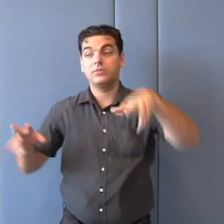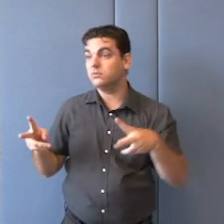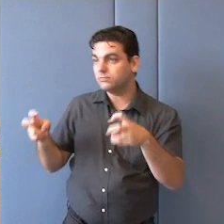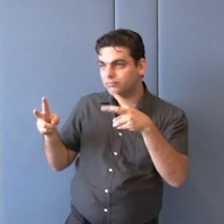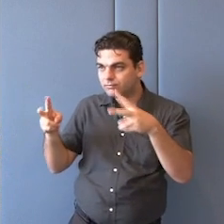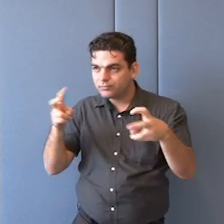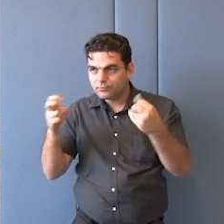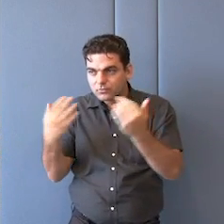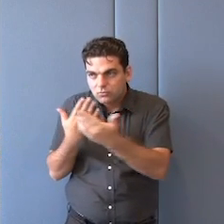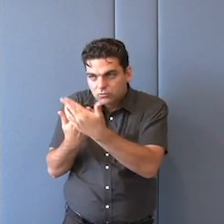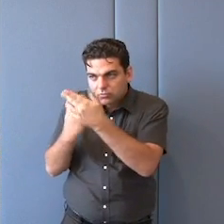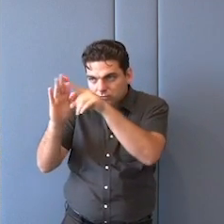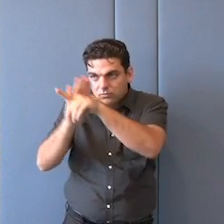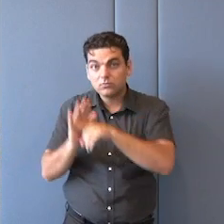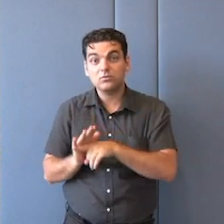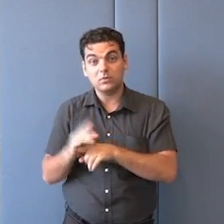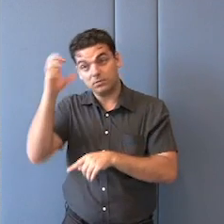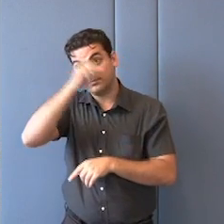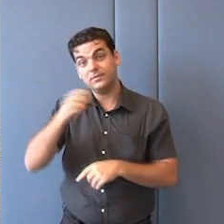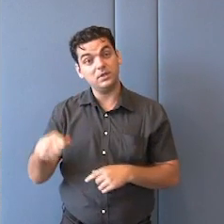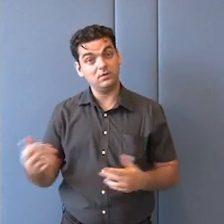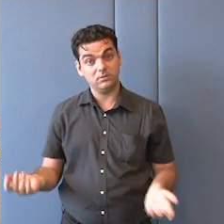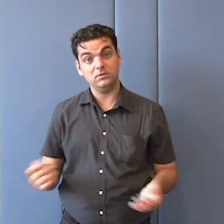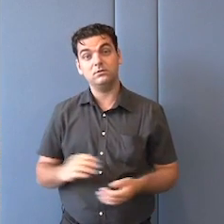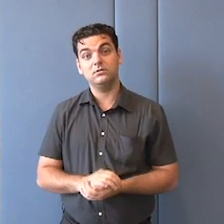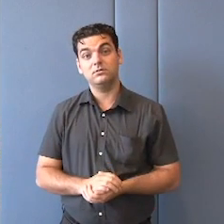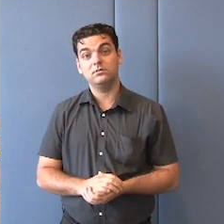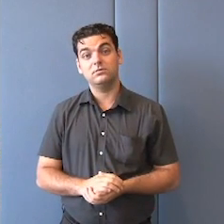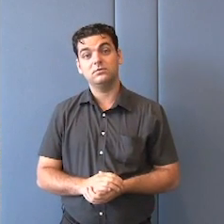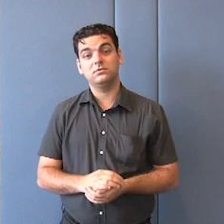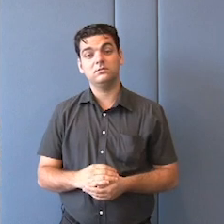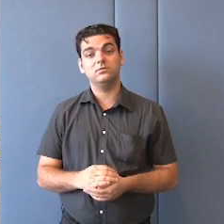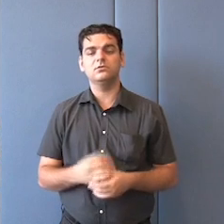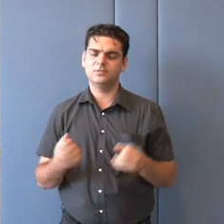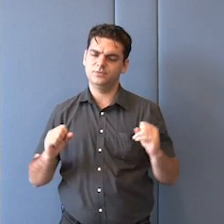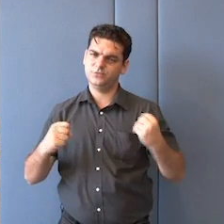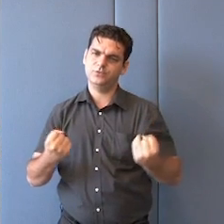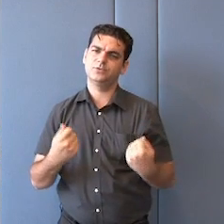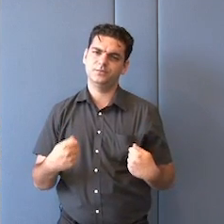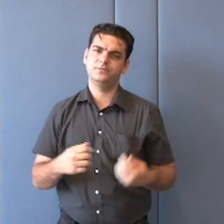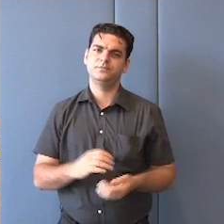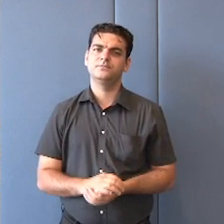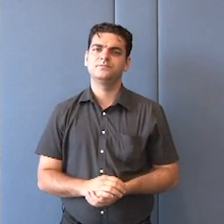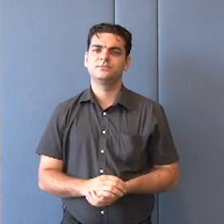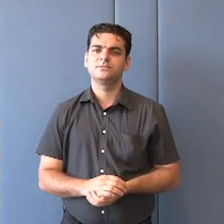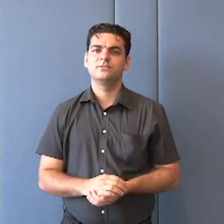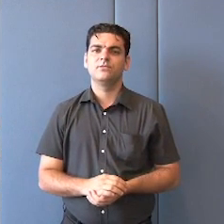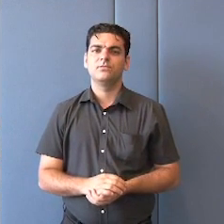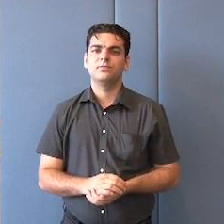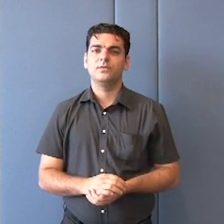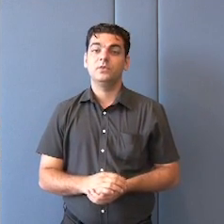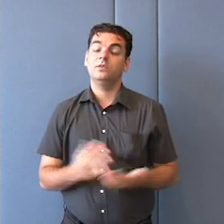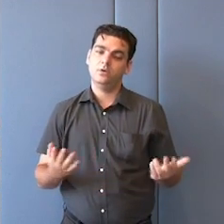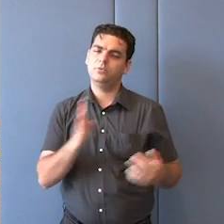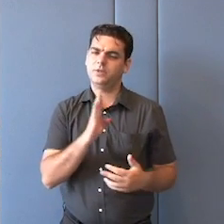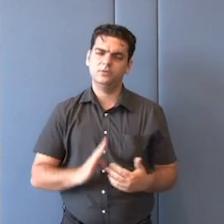pela via da soberania da nação, e não pela via já do pós-nacionalismo. E acho que o Brasil vem